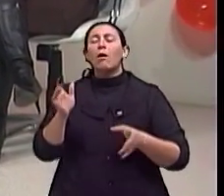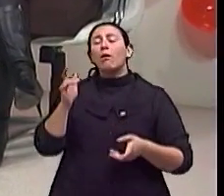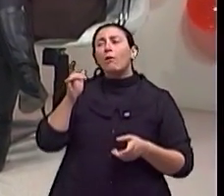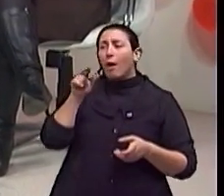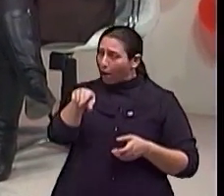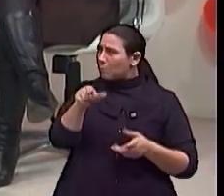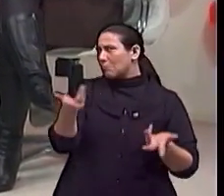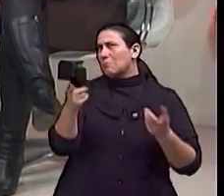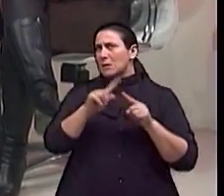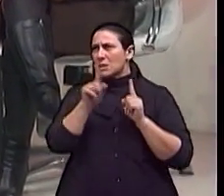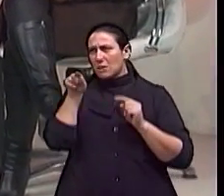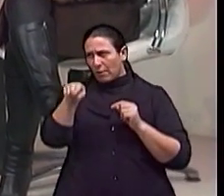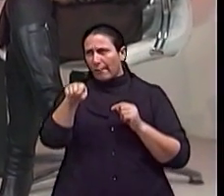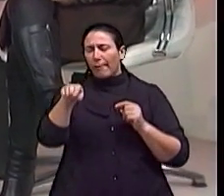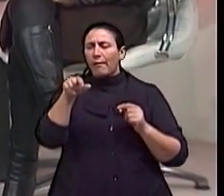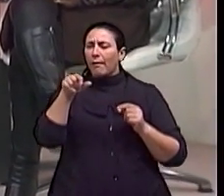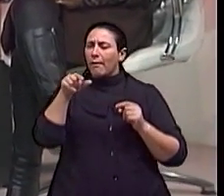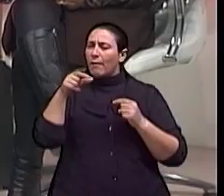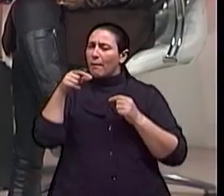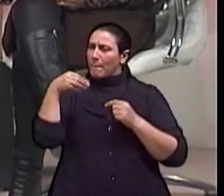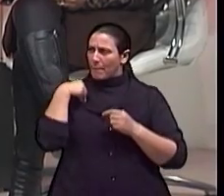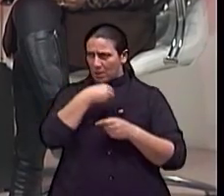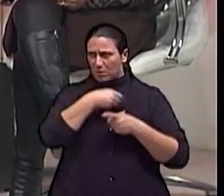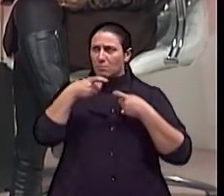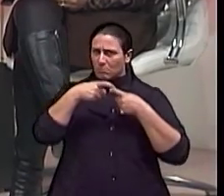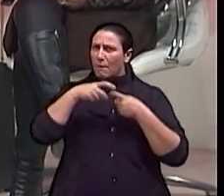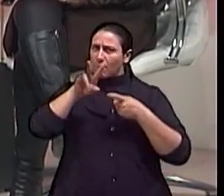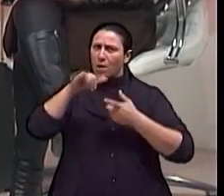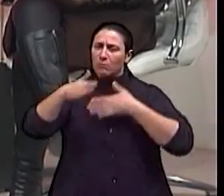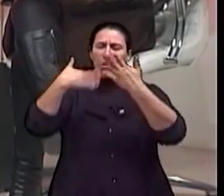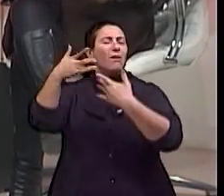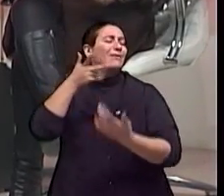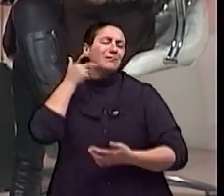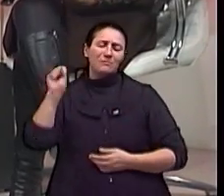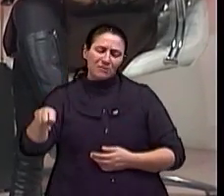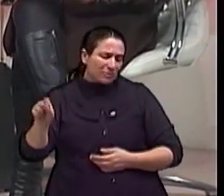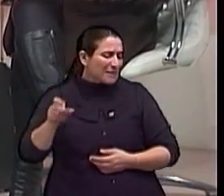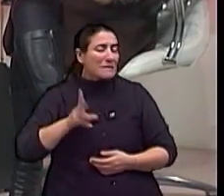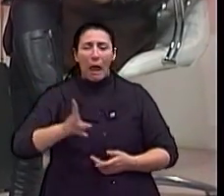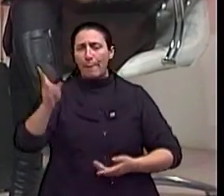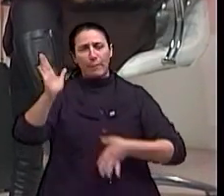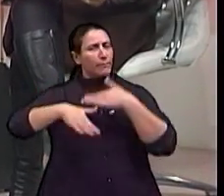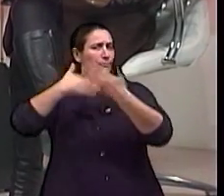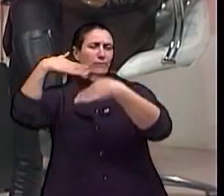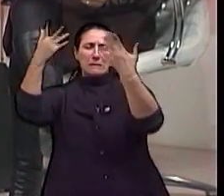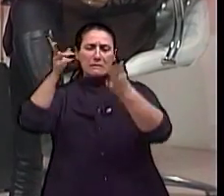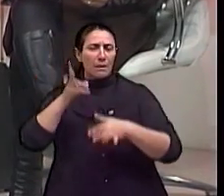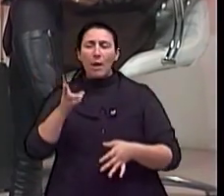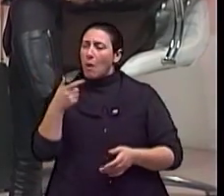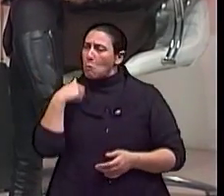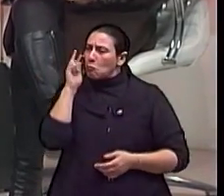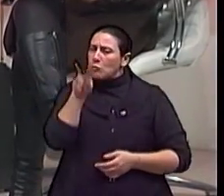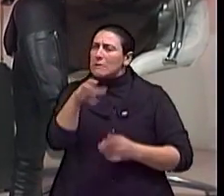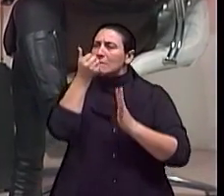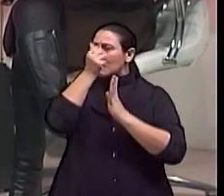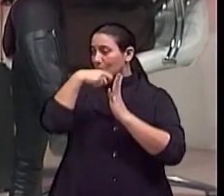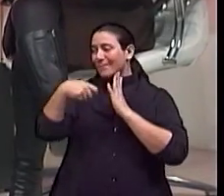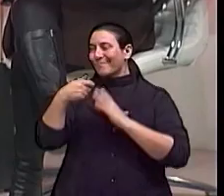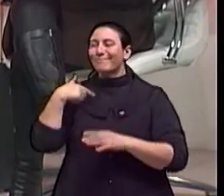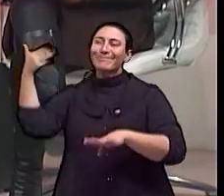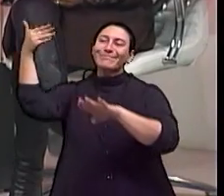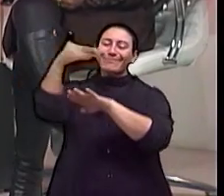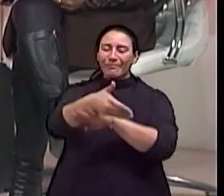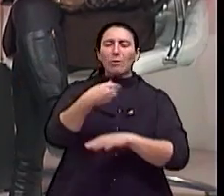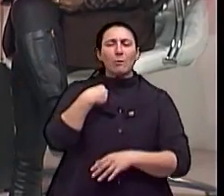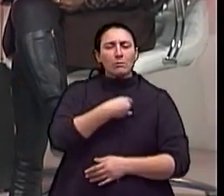ainda pode avançar mais. Certamente, a medicina sempre evoluciona. Não sei se... vezes, em seis meses a gente nota. Eu entrevisto o médico, seis